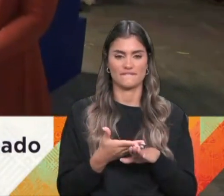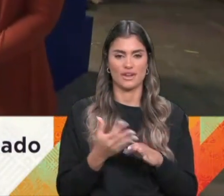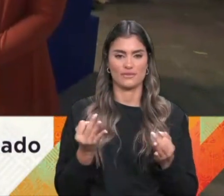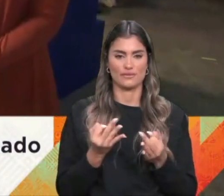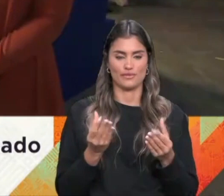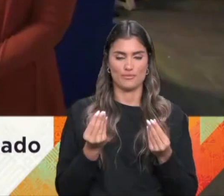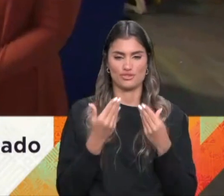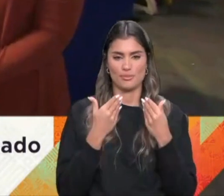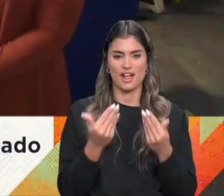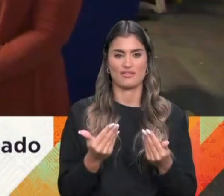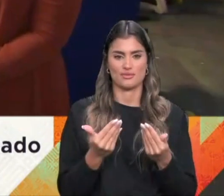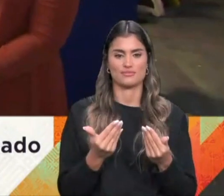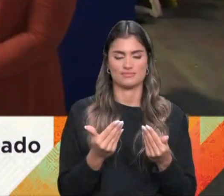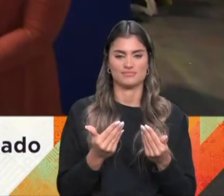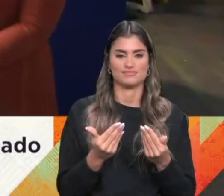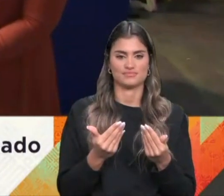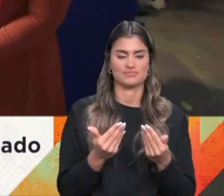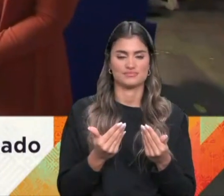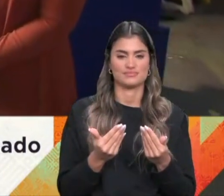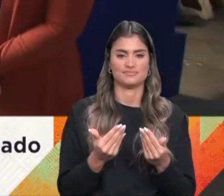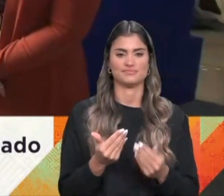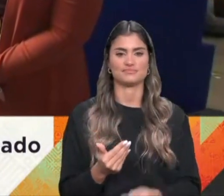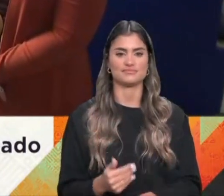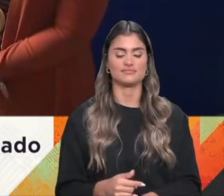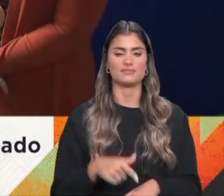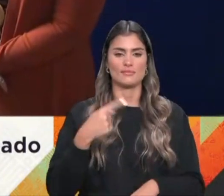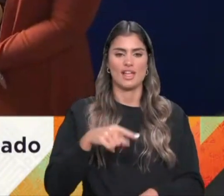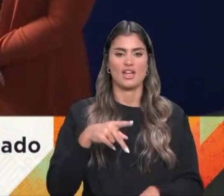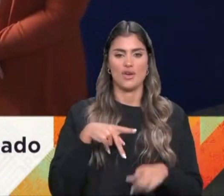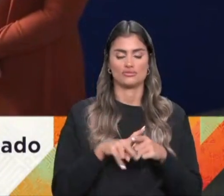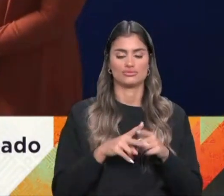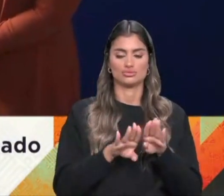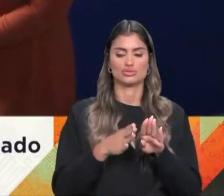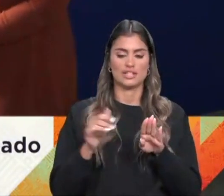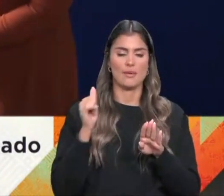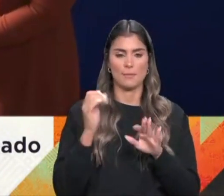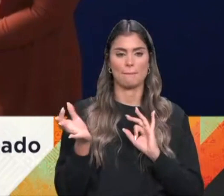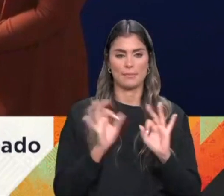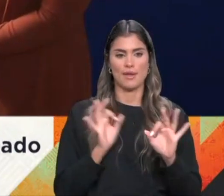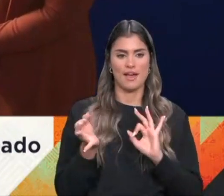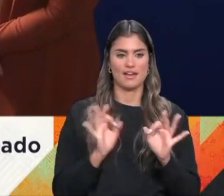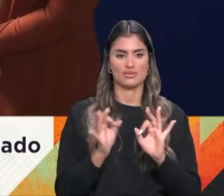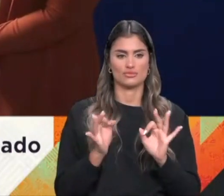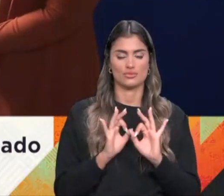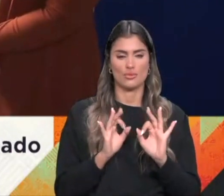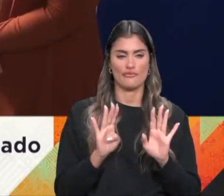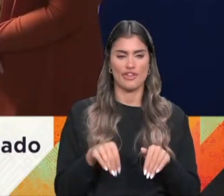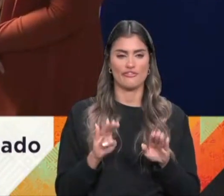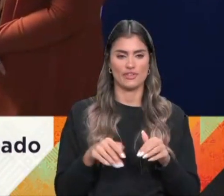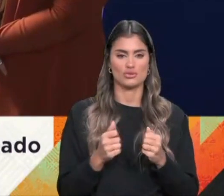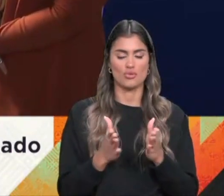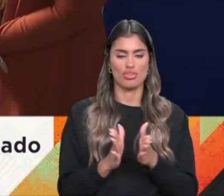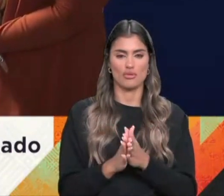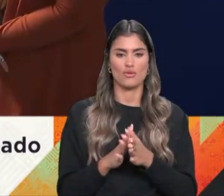muito obrigada. Nós estamos aqui, portanto, no meio das oficinas, aqui da cenografia. Estão a ultimar os preparativos, não é? Toda a parte